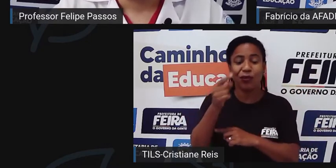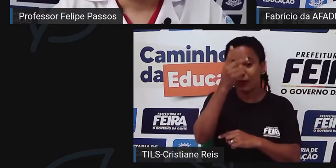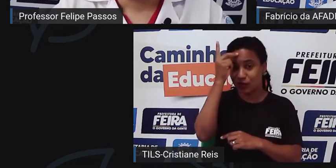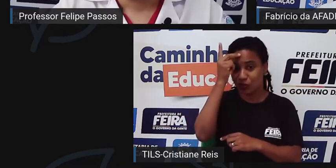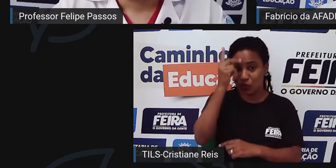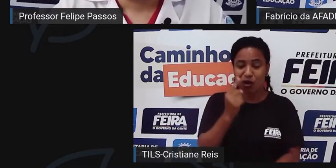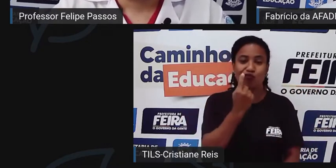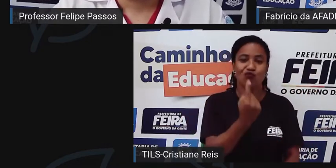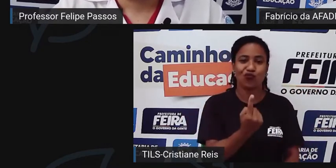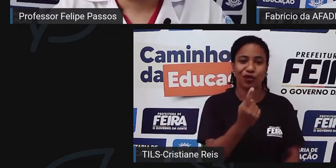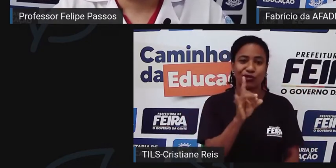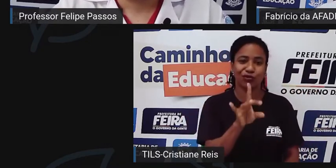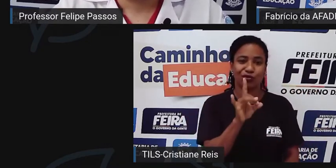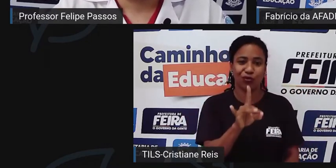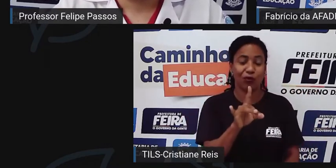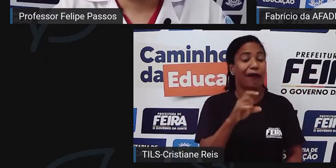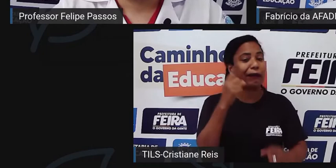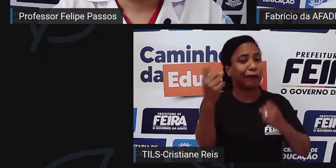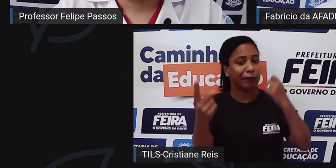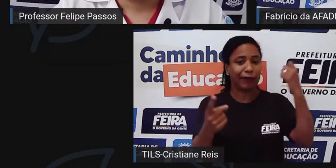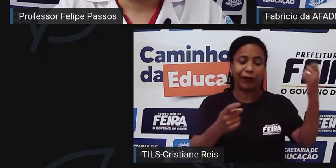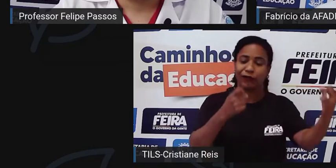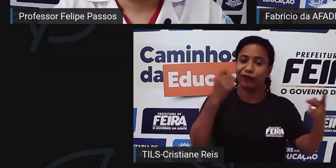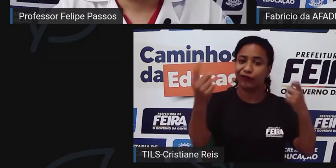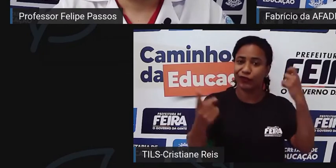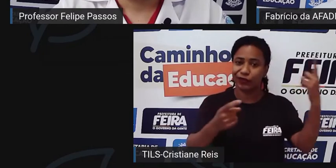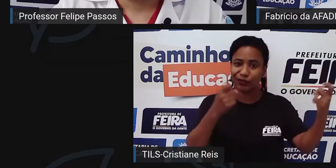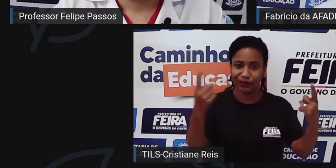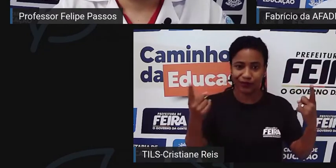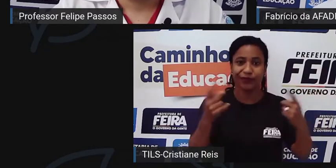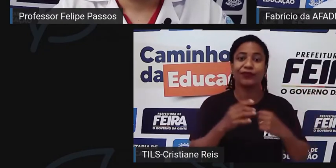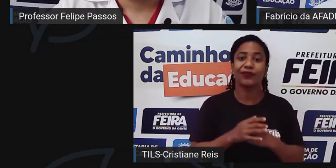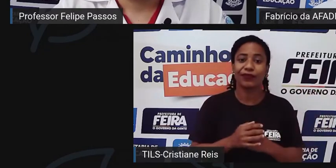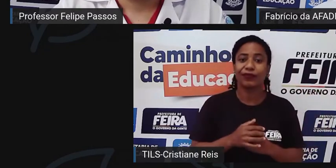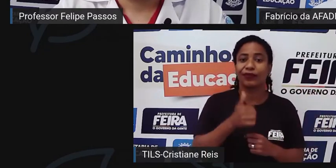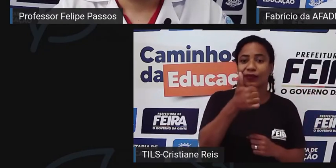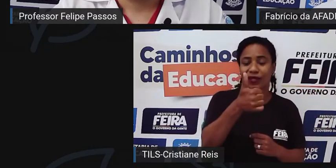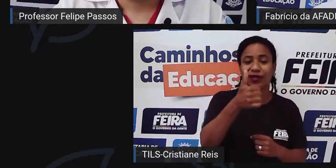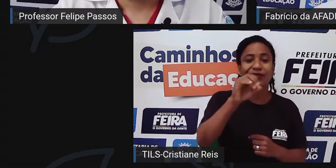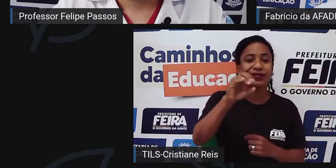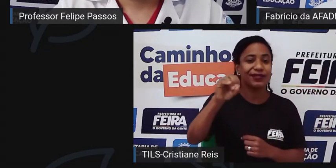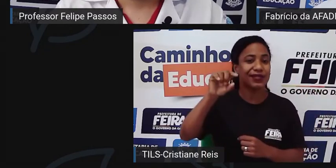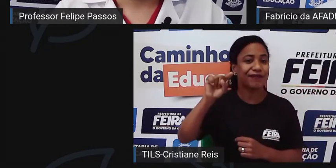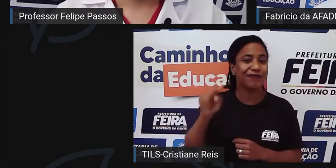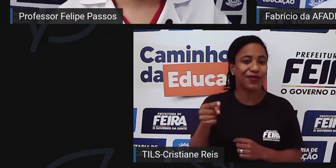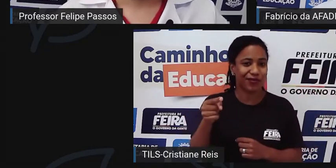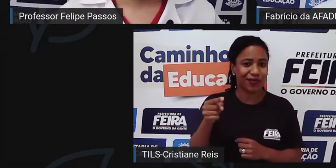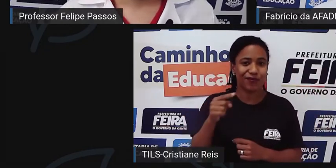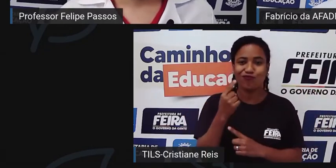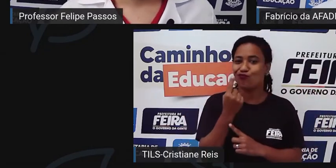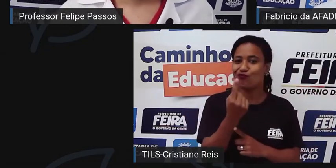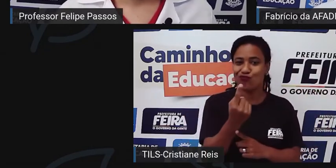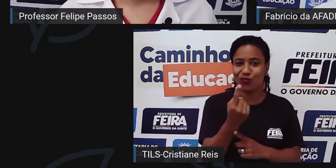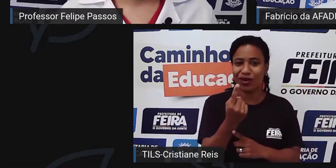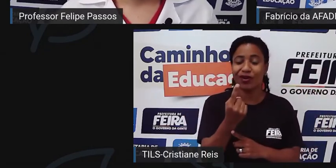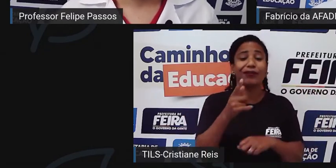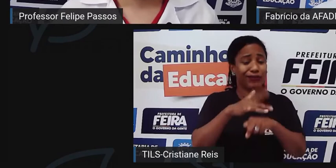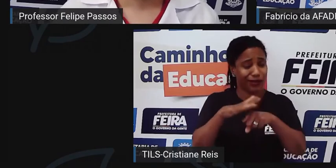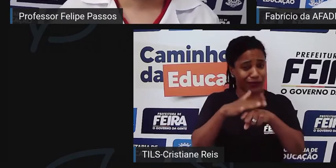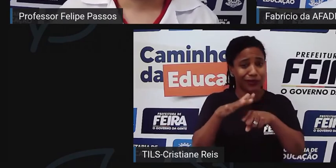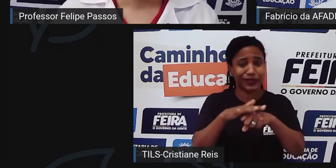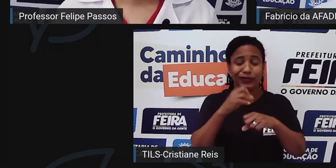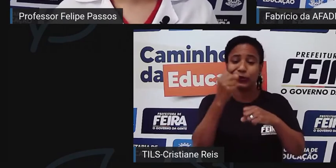doença. Então, essa é doença rara. Para cada 100 mil pessoas, eu tenho uma pessoa com essa doença. Então, ela é rara.